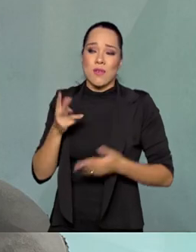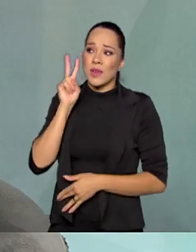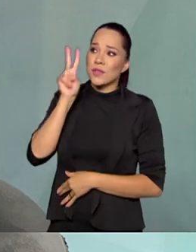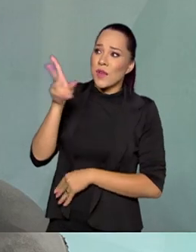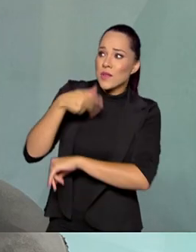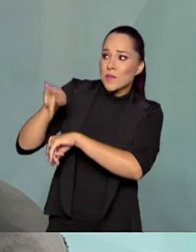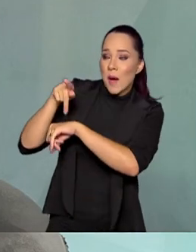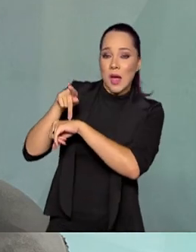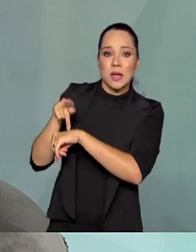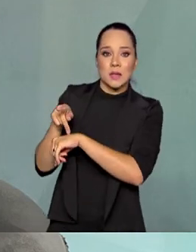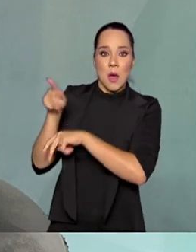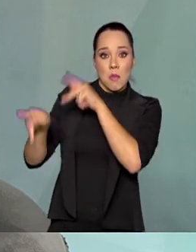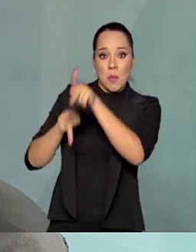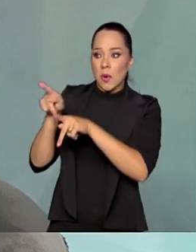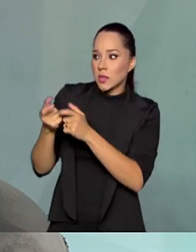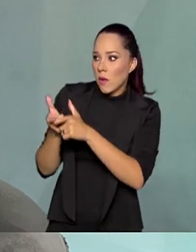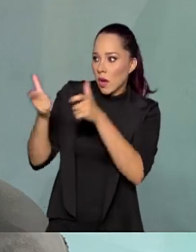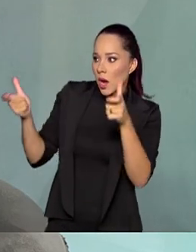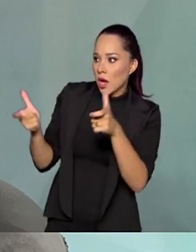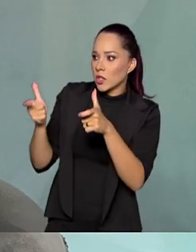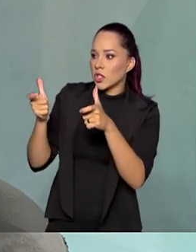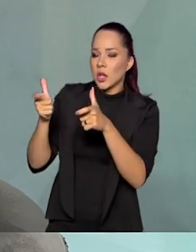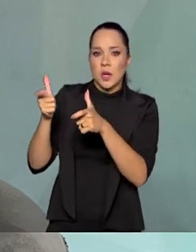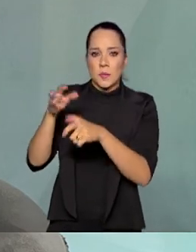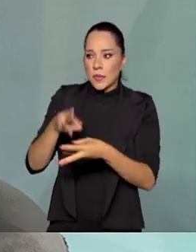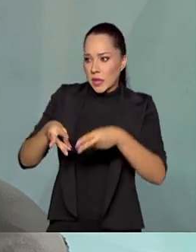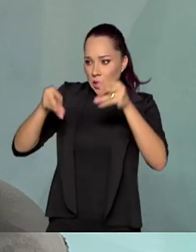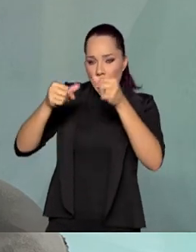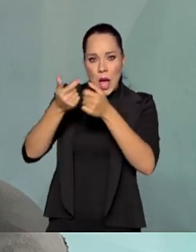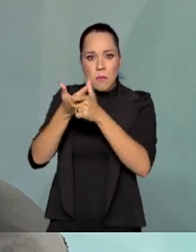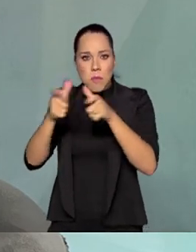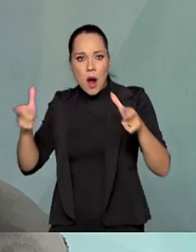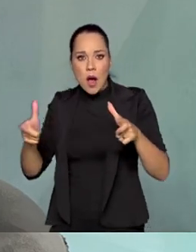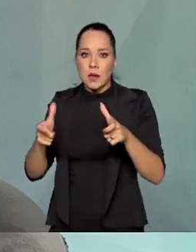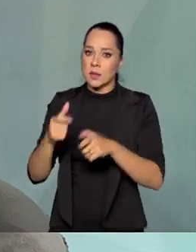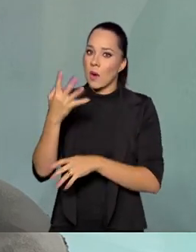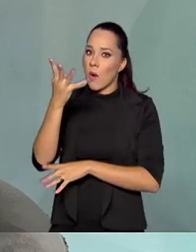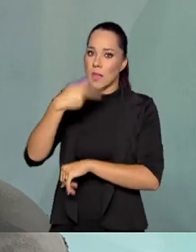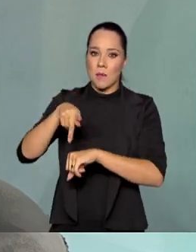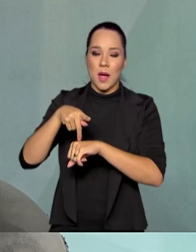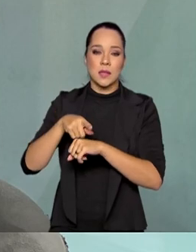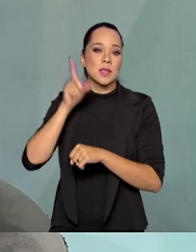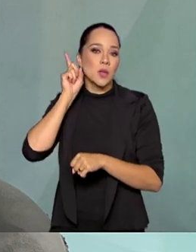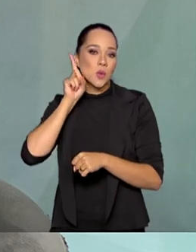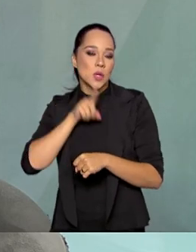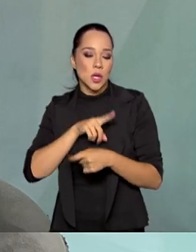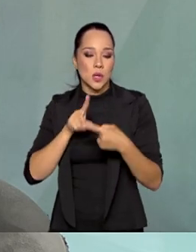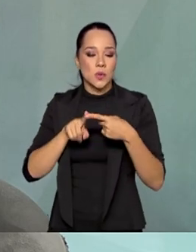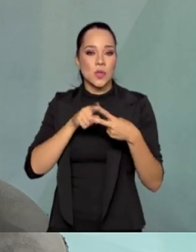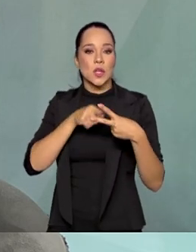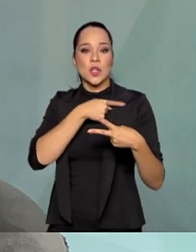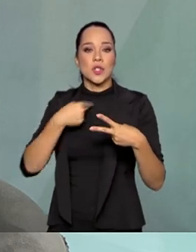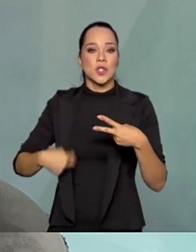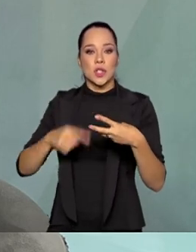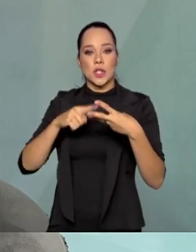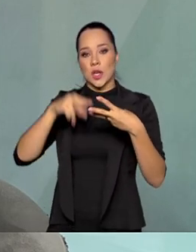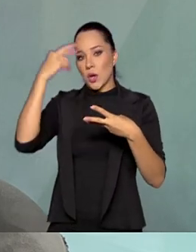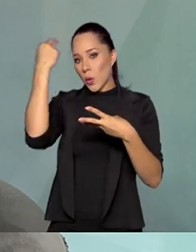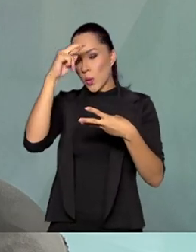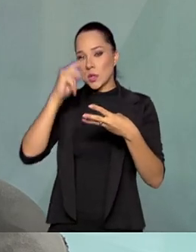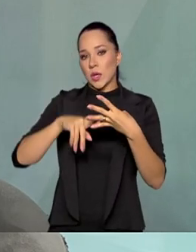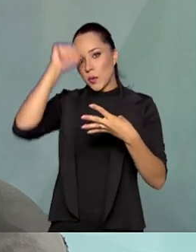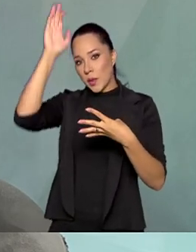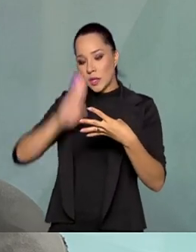grandes países, população grande, território grande, economia grande, dão quatro países, Estados Unidos, China, Rússia e Brasil.